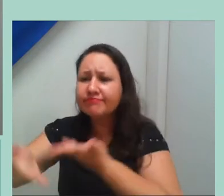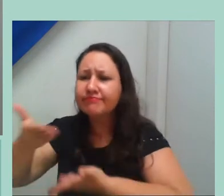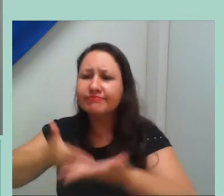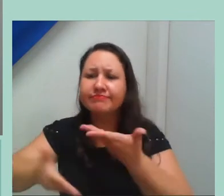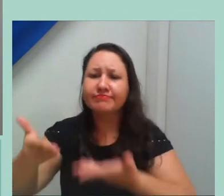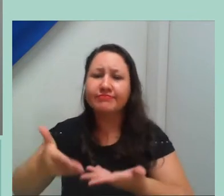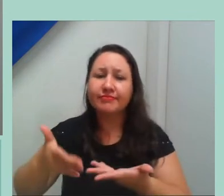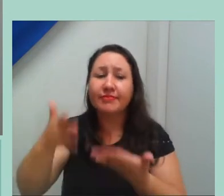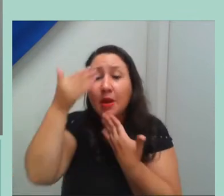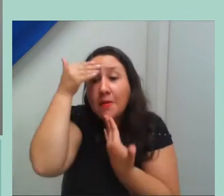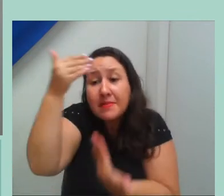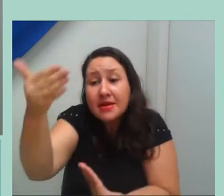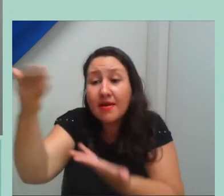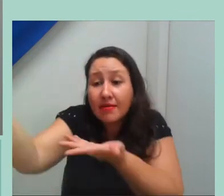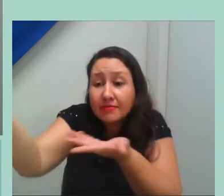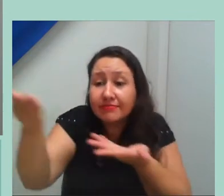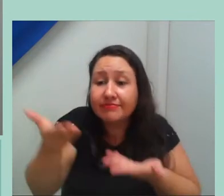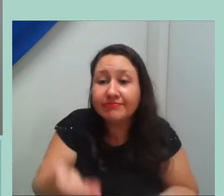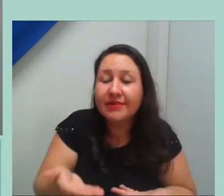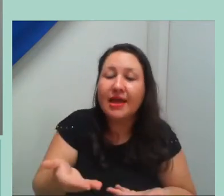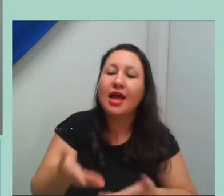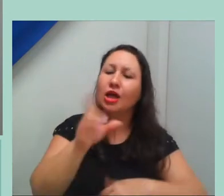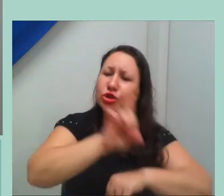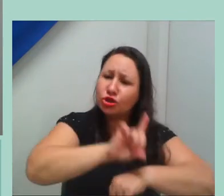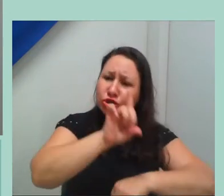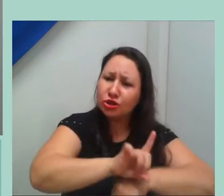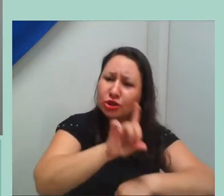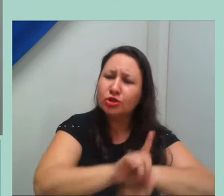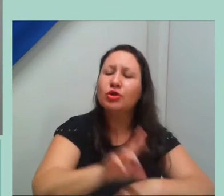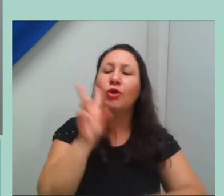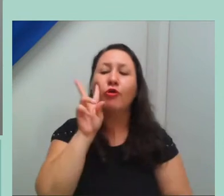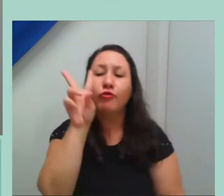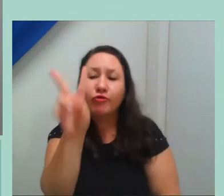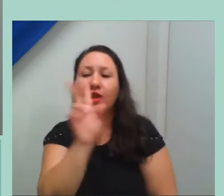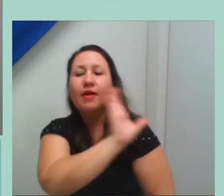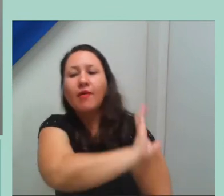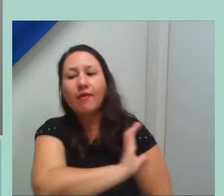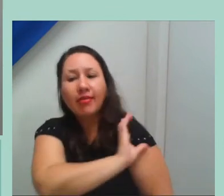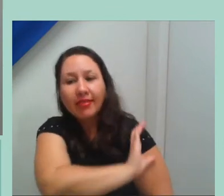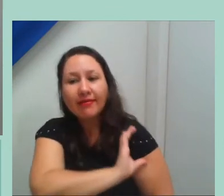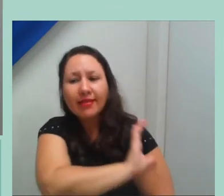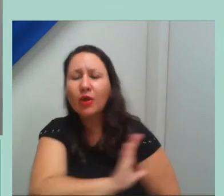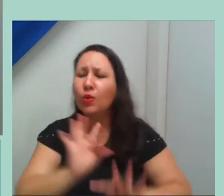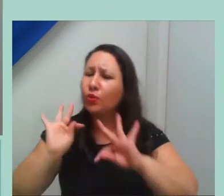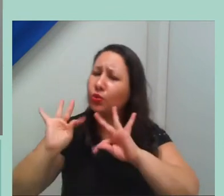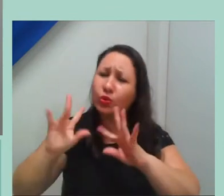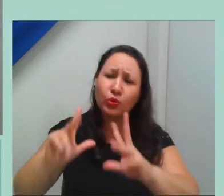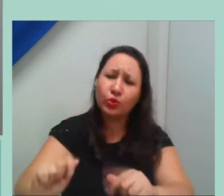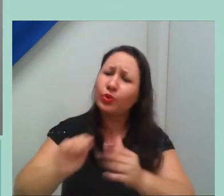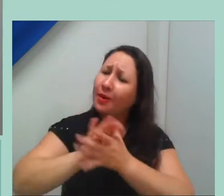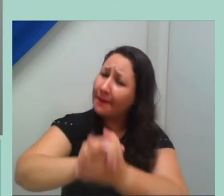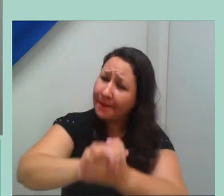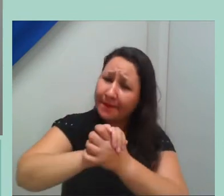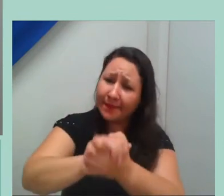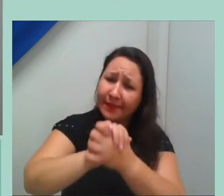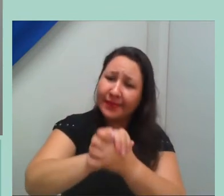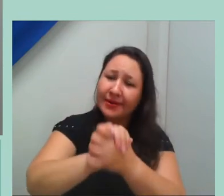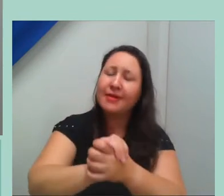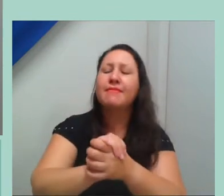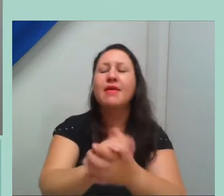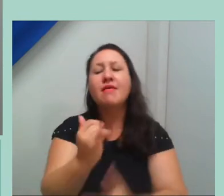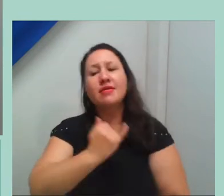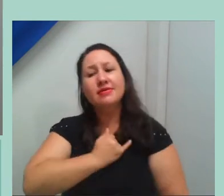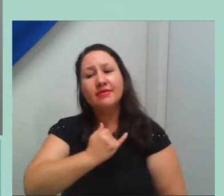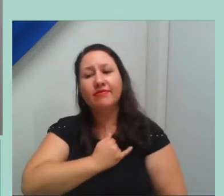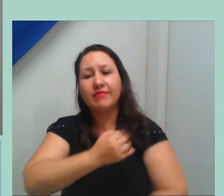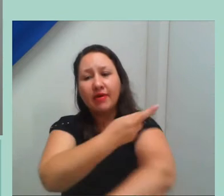para esse evento, porque tem muita coisa boa que está sendo feita, e aí até parabenizo a equipe do Campus Rio Branco, porque eles sempre